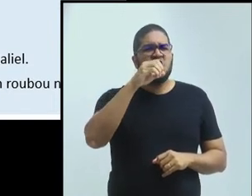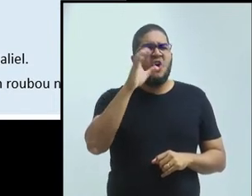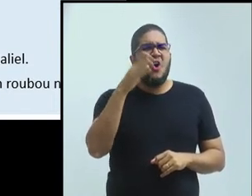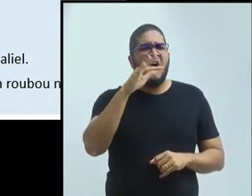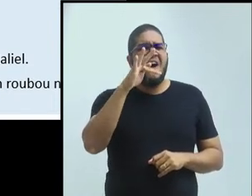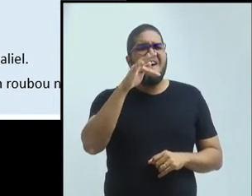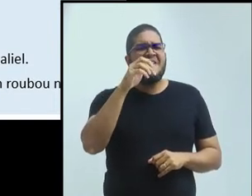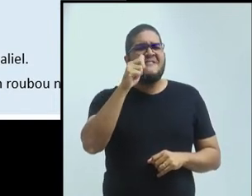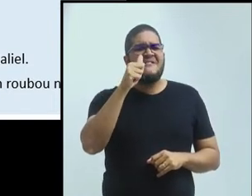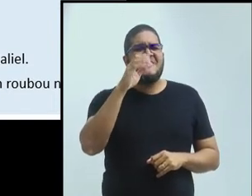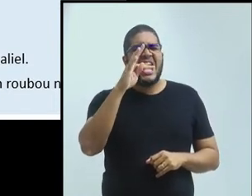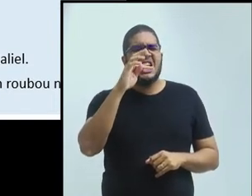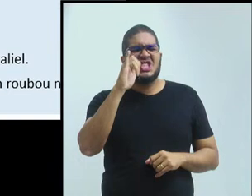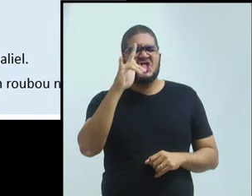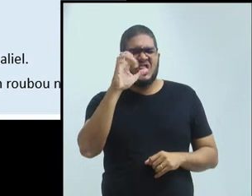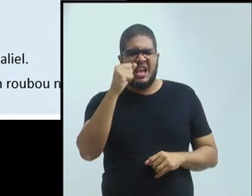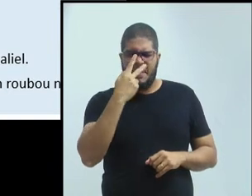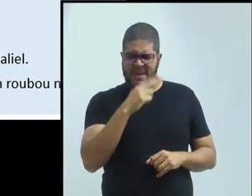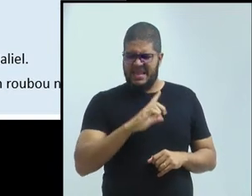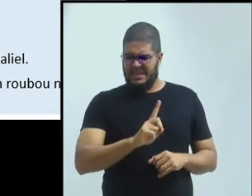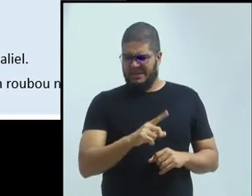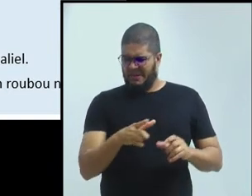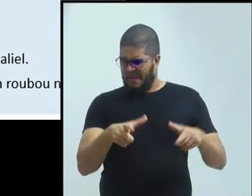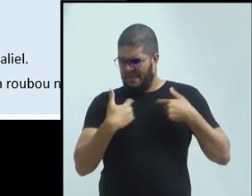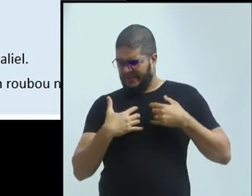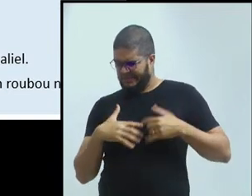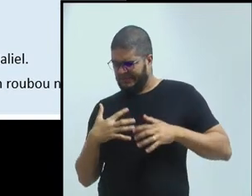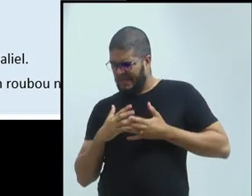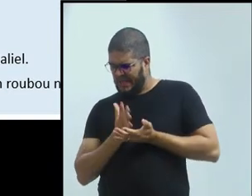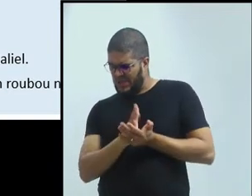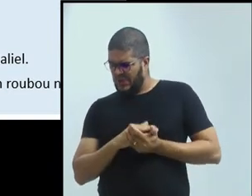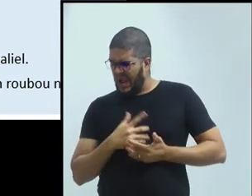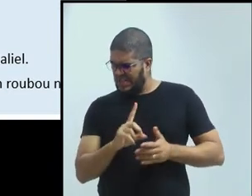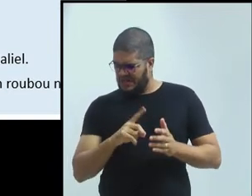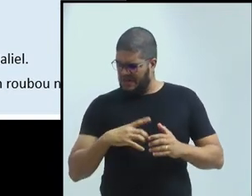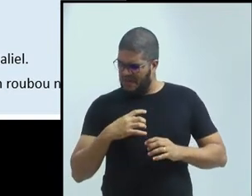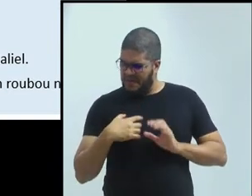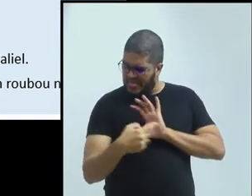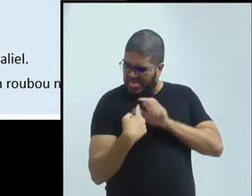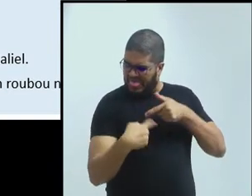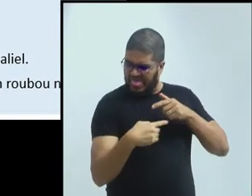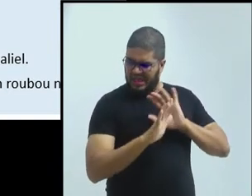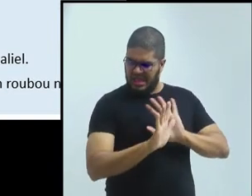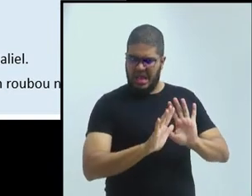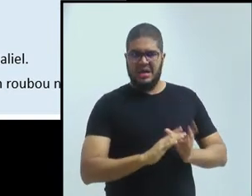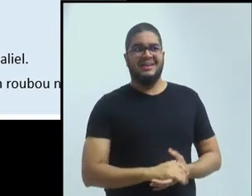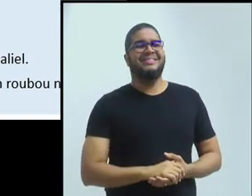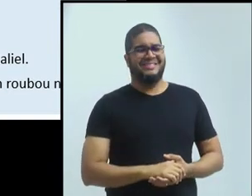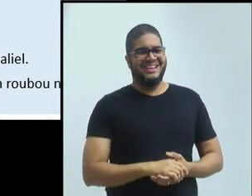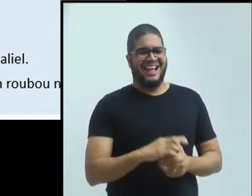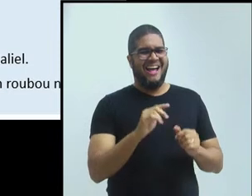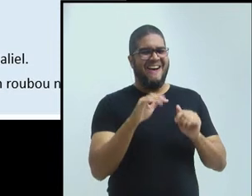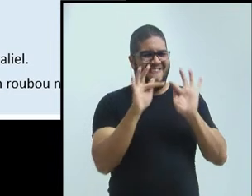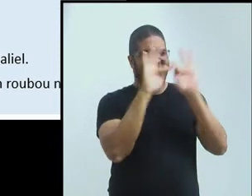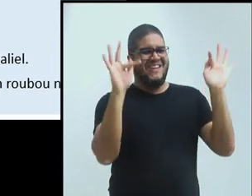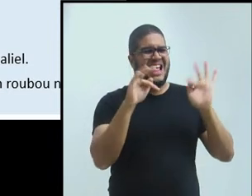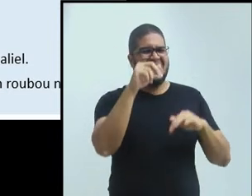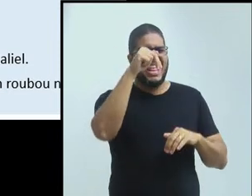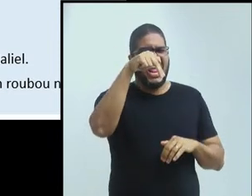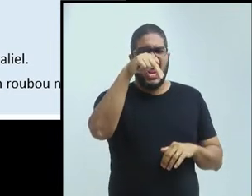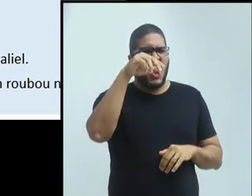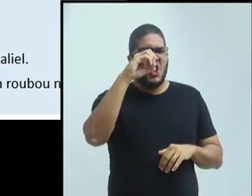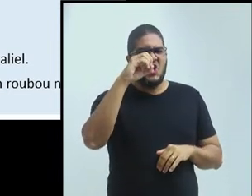deixa quieto, não enche. Histórias da banda, histórias da zona ali, da região,